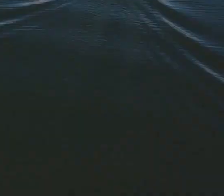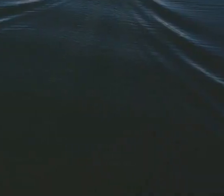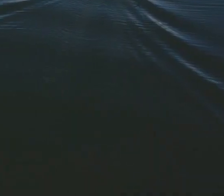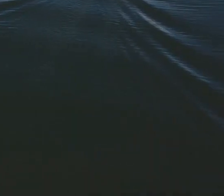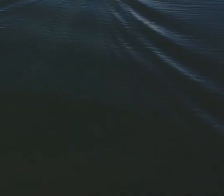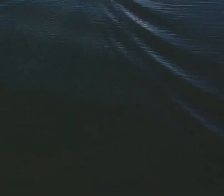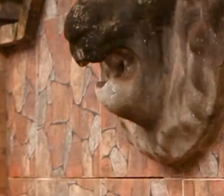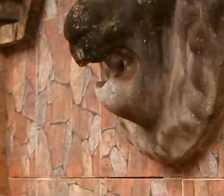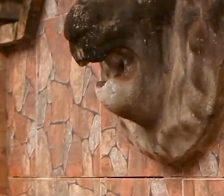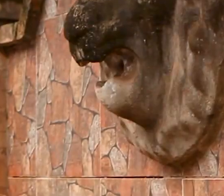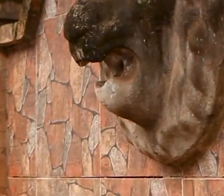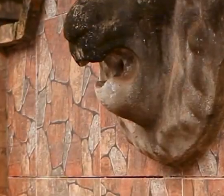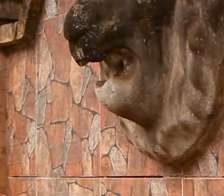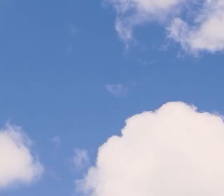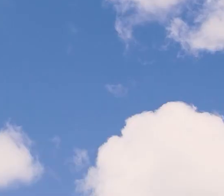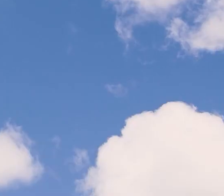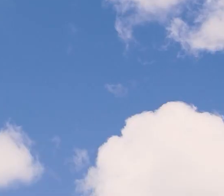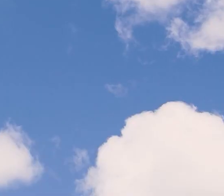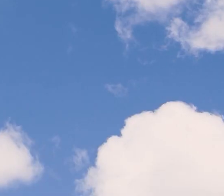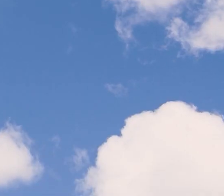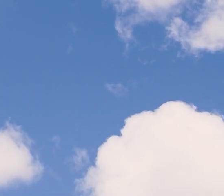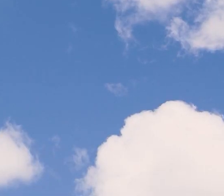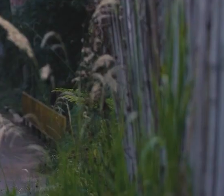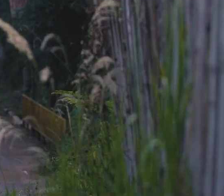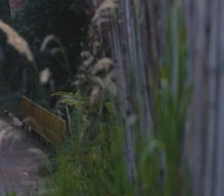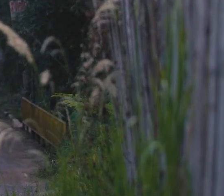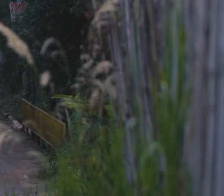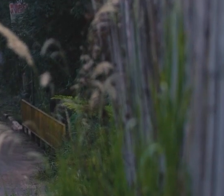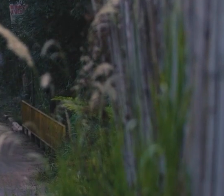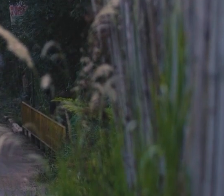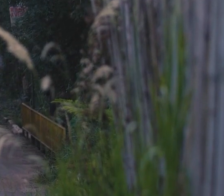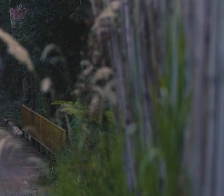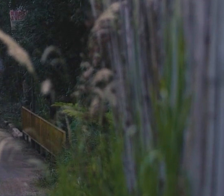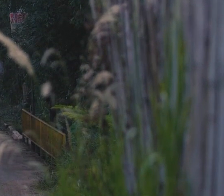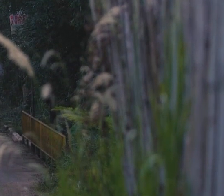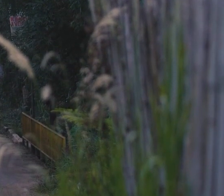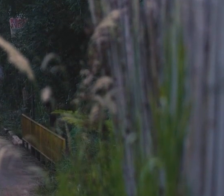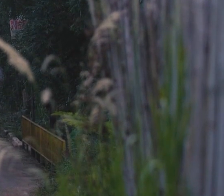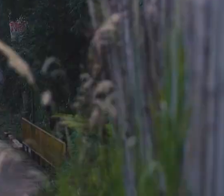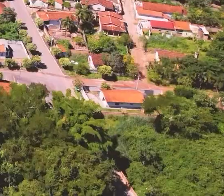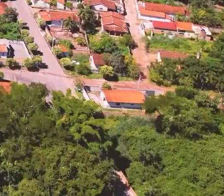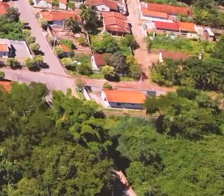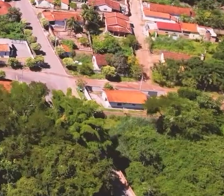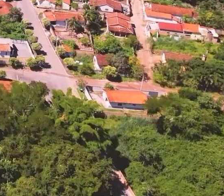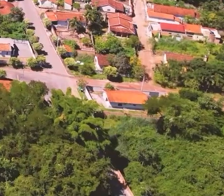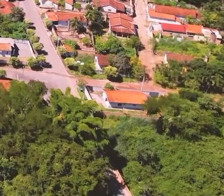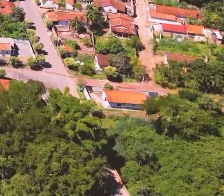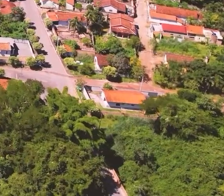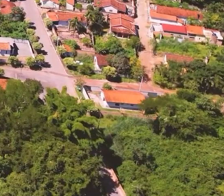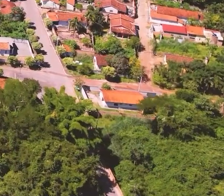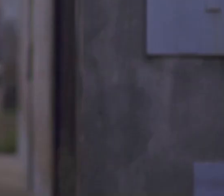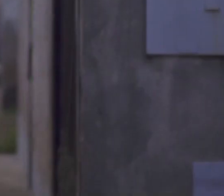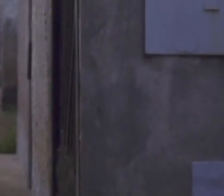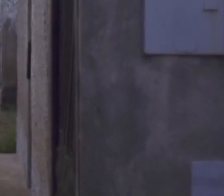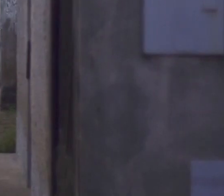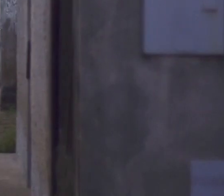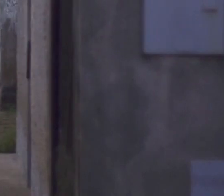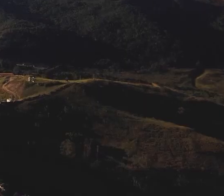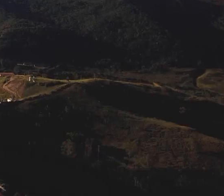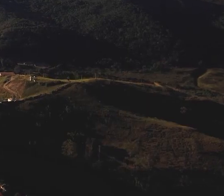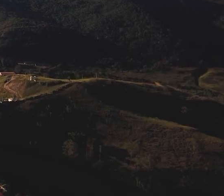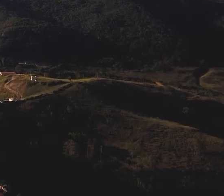setembro de 2022. Paraupeba, Paineiras, Abaeté, novembro de 2022. Piedade do Paraupeba,